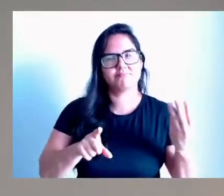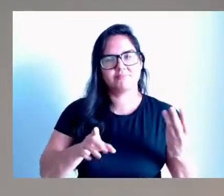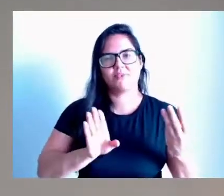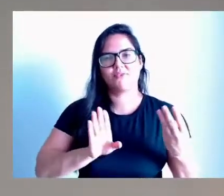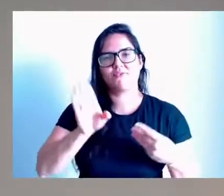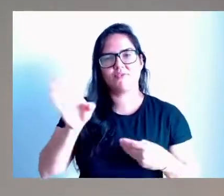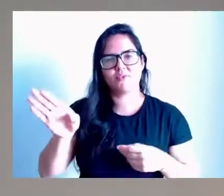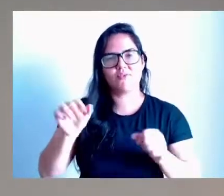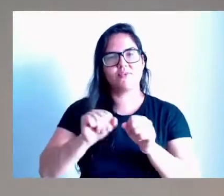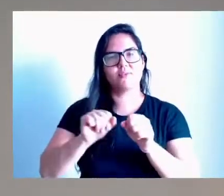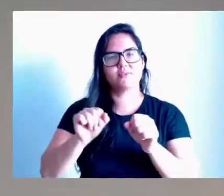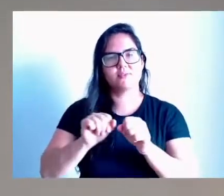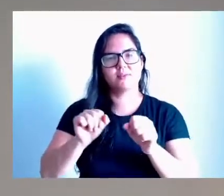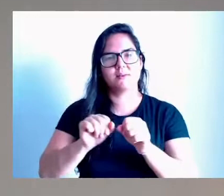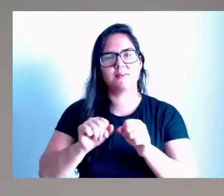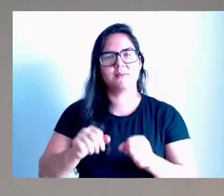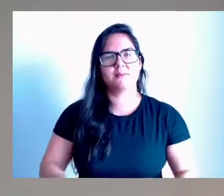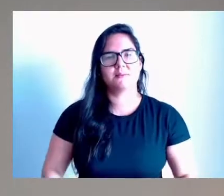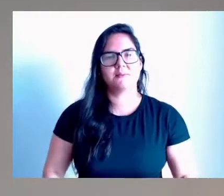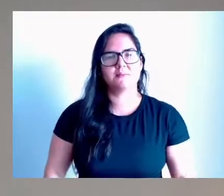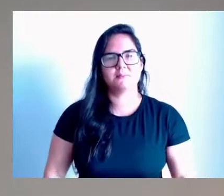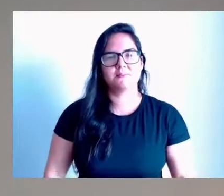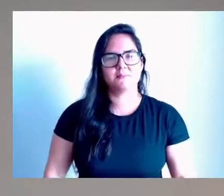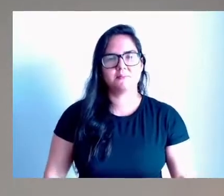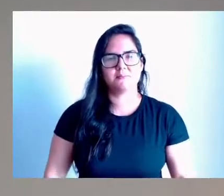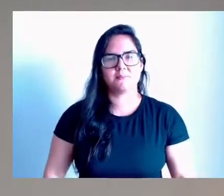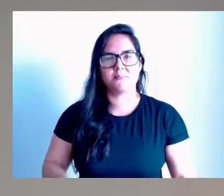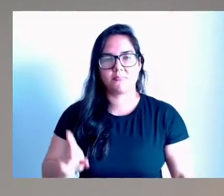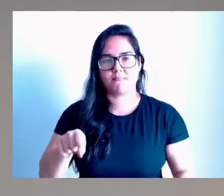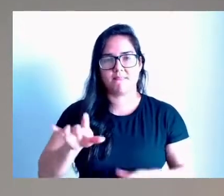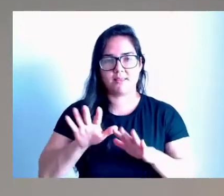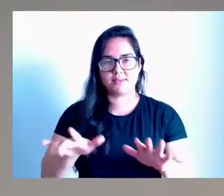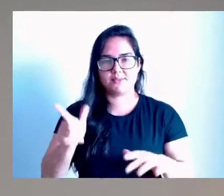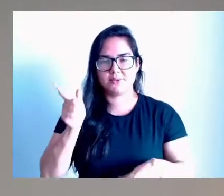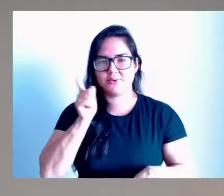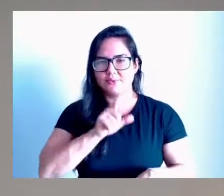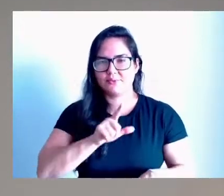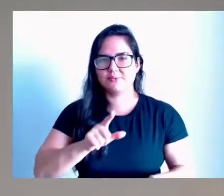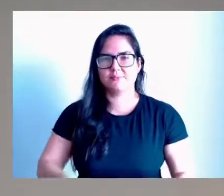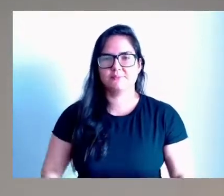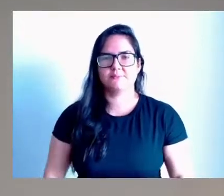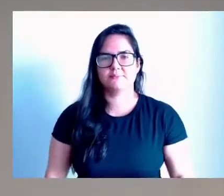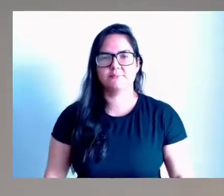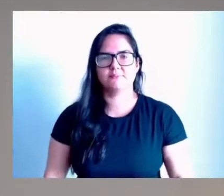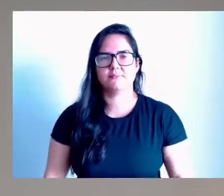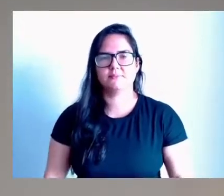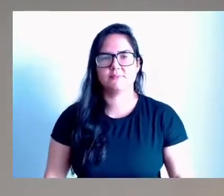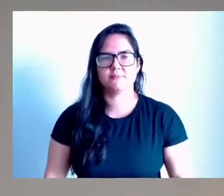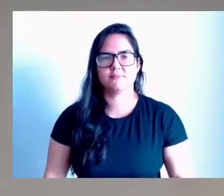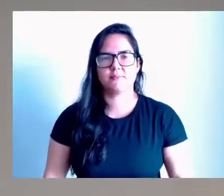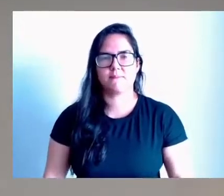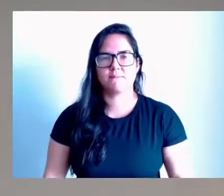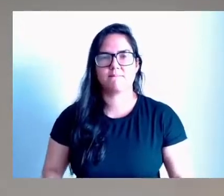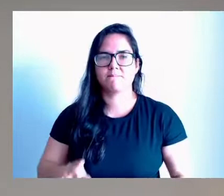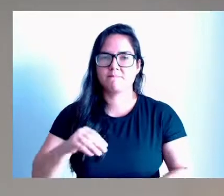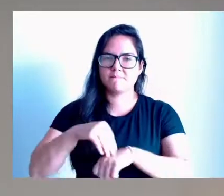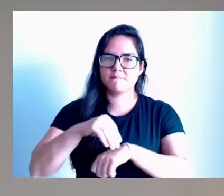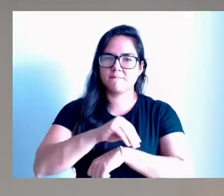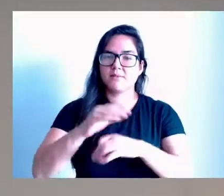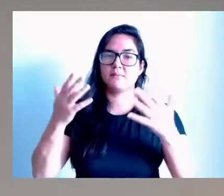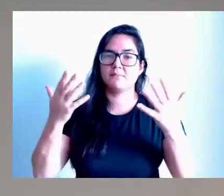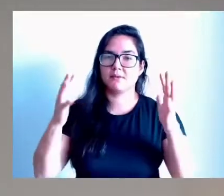só, mas não vai dar certo. que não vai voltar isso. Então, apenas para parabenizar também